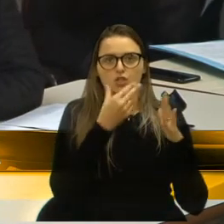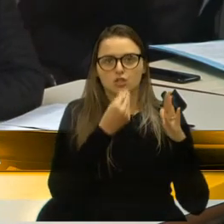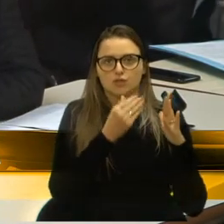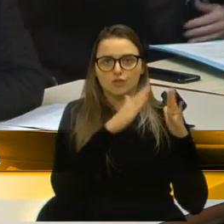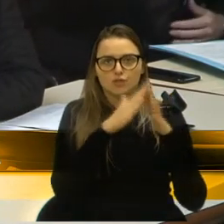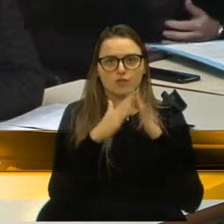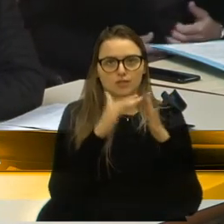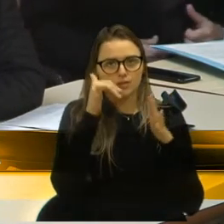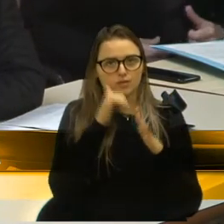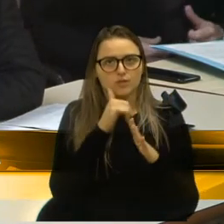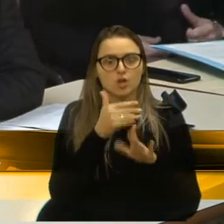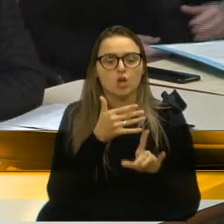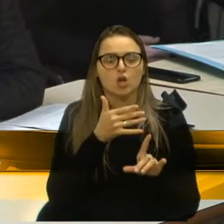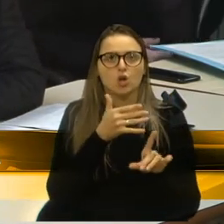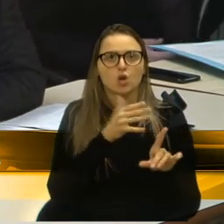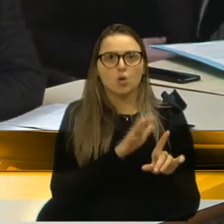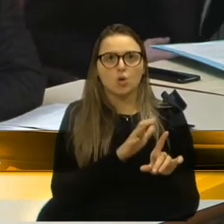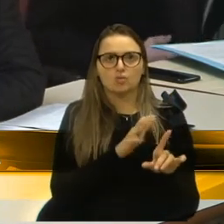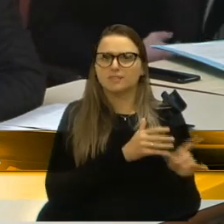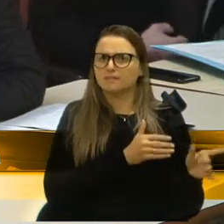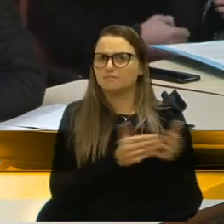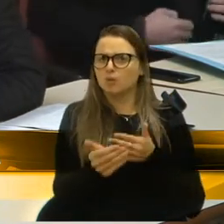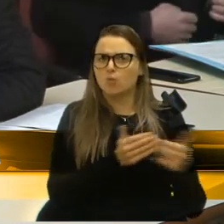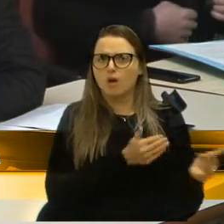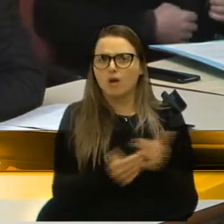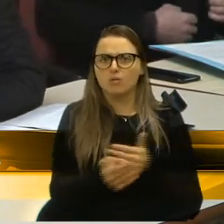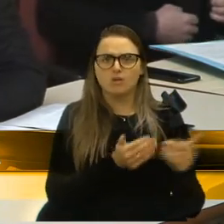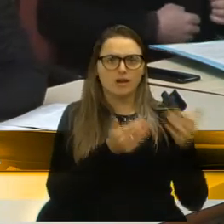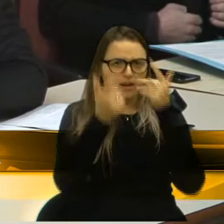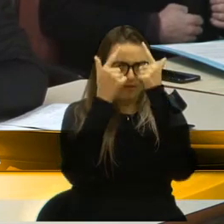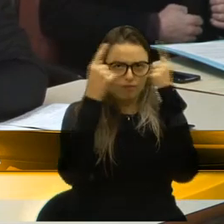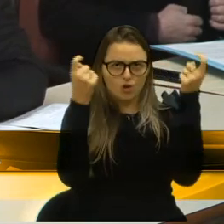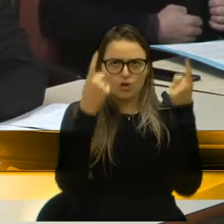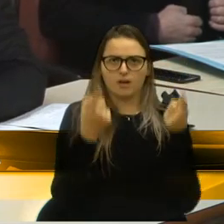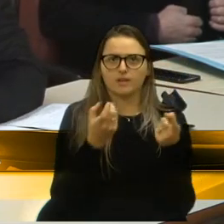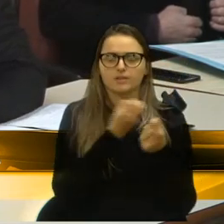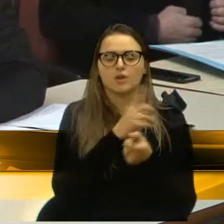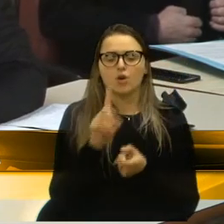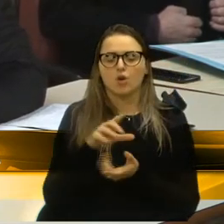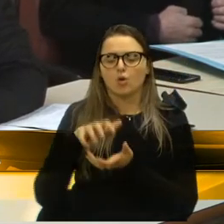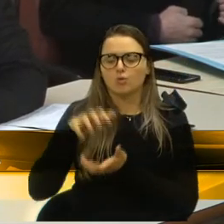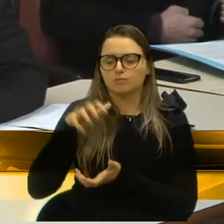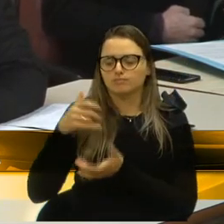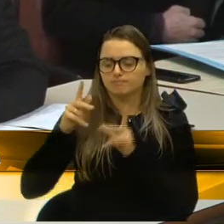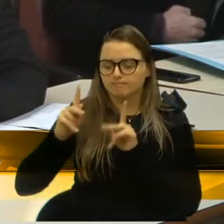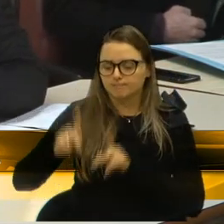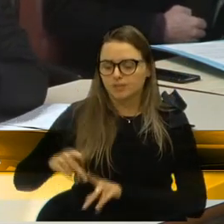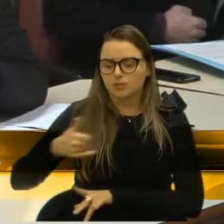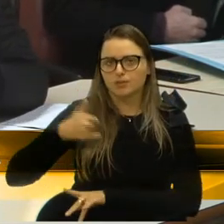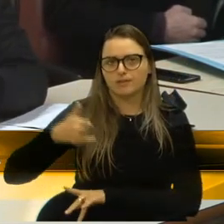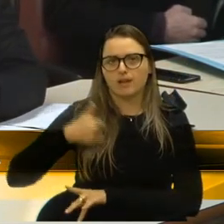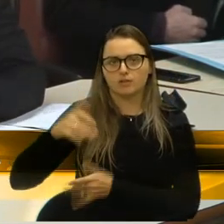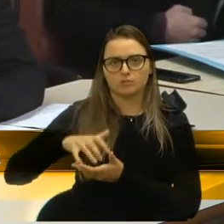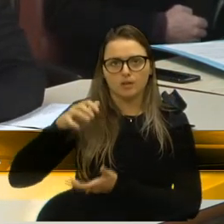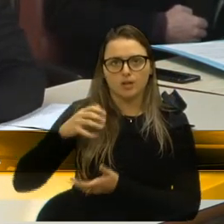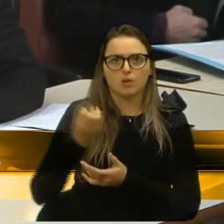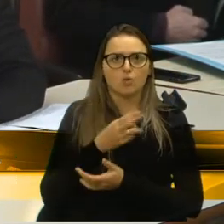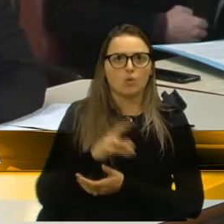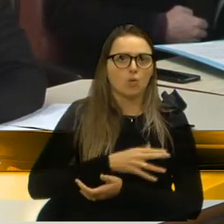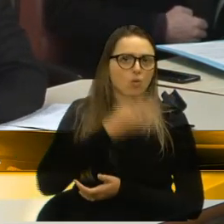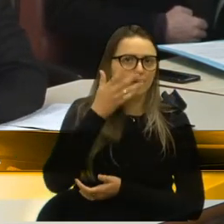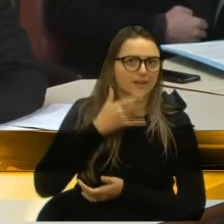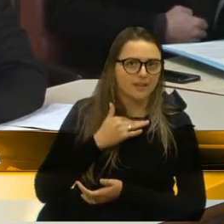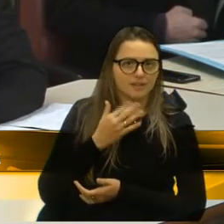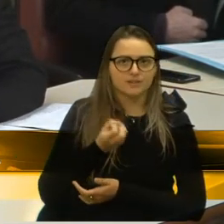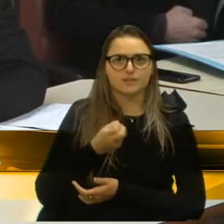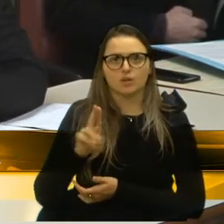contra a qualquer violência, seja dos nossos idosos, seja das nossas crianças e